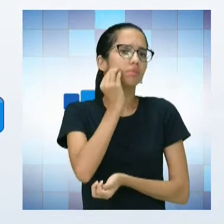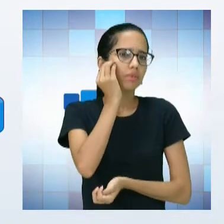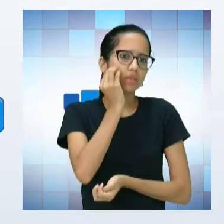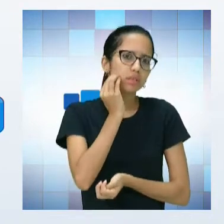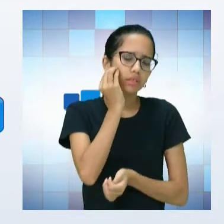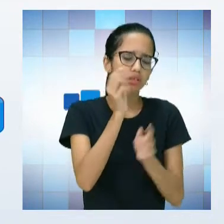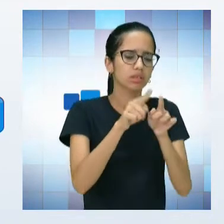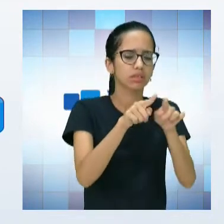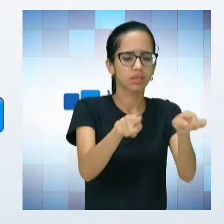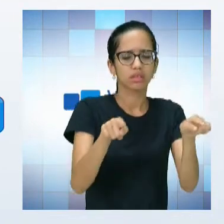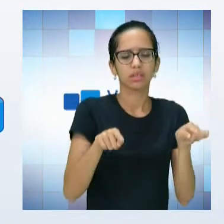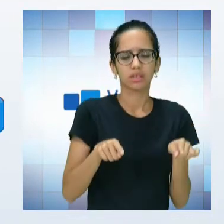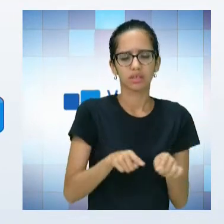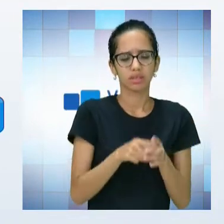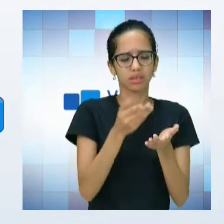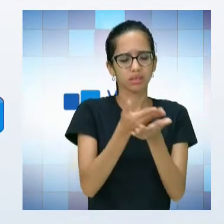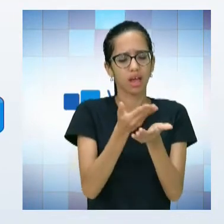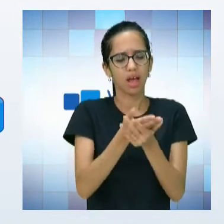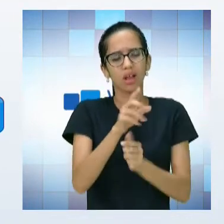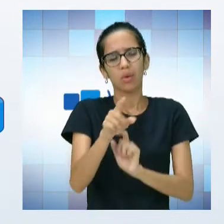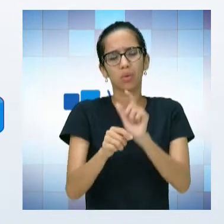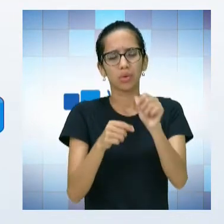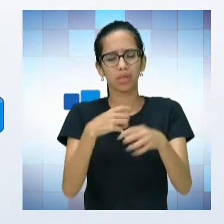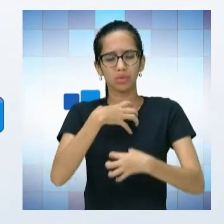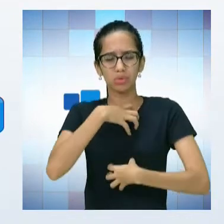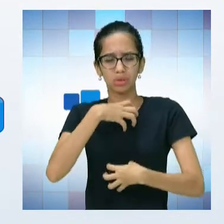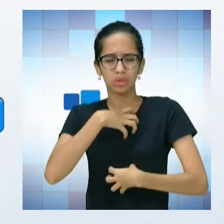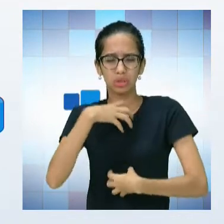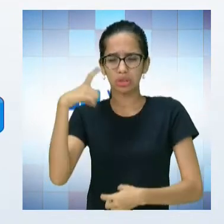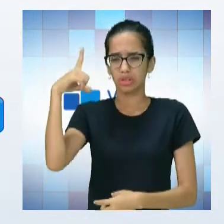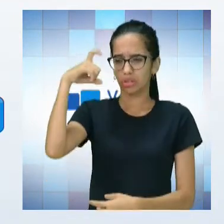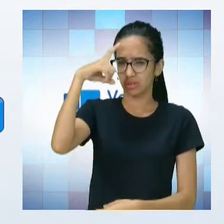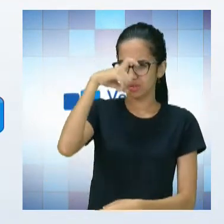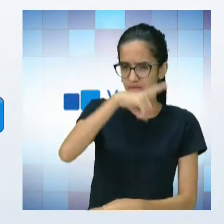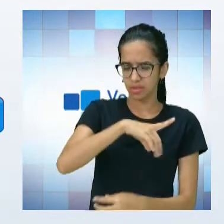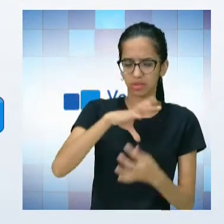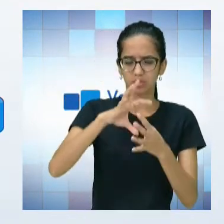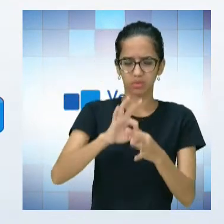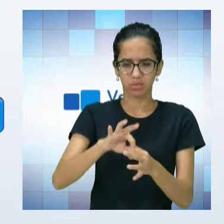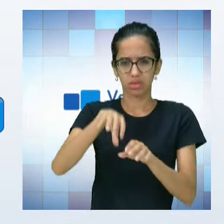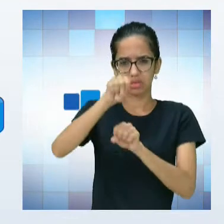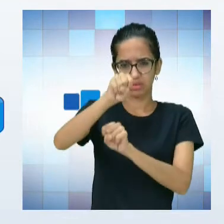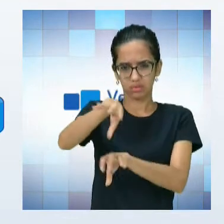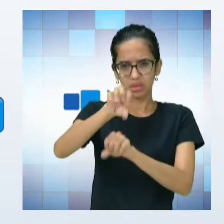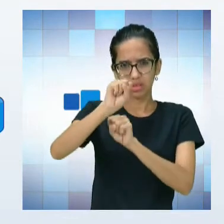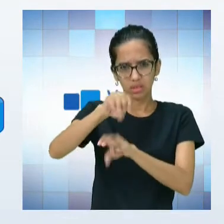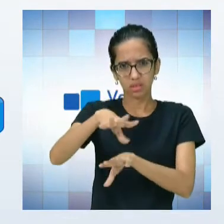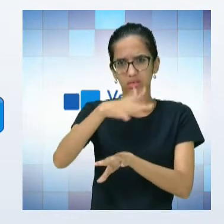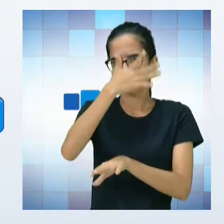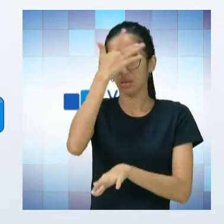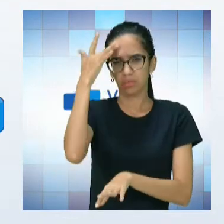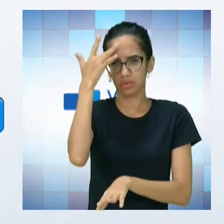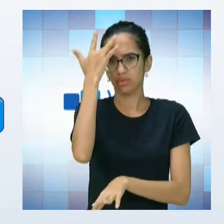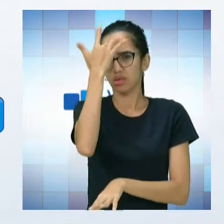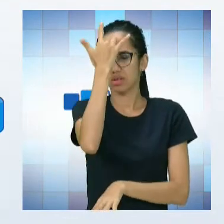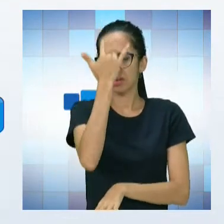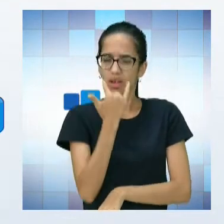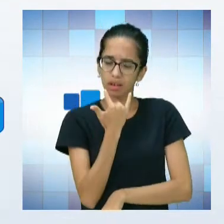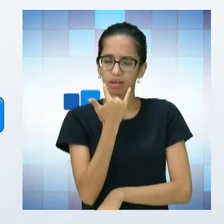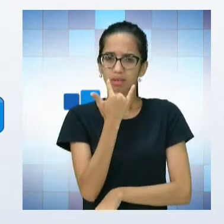aula, todas as minhas dificuldades que eu sempre tive para o ensino da matemática para o deficiente visual,